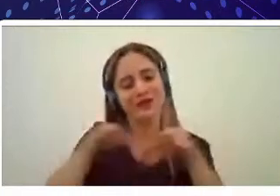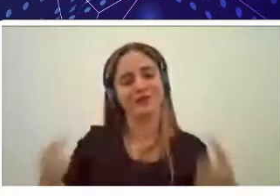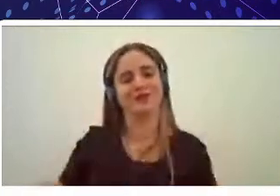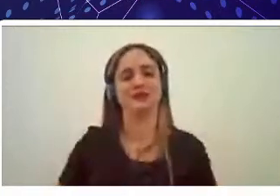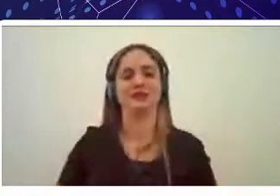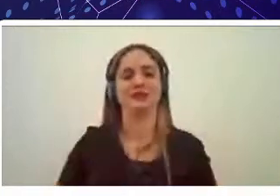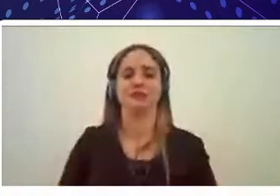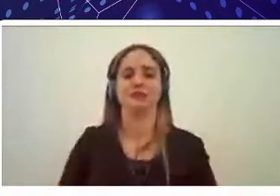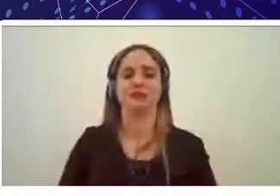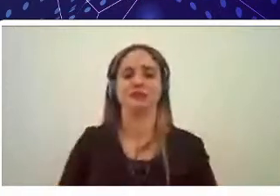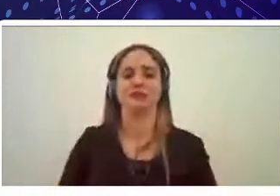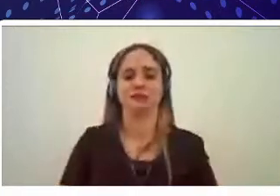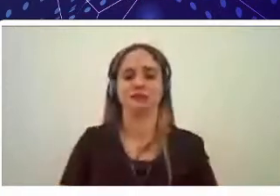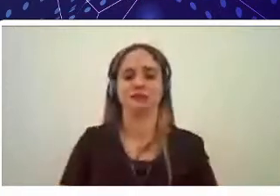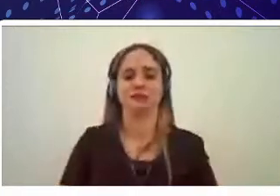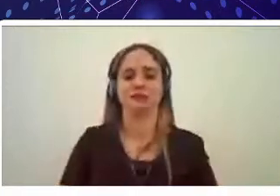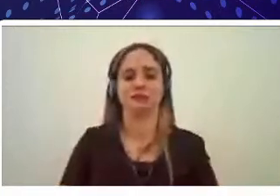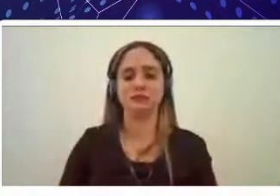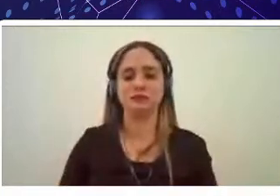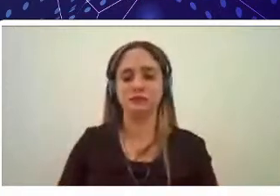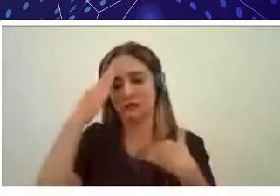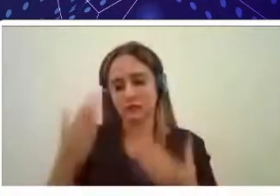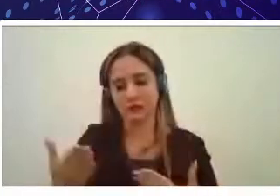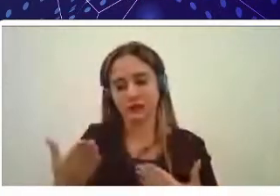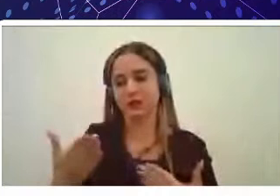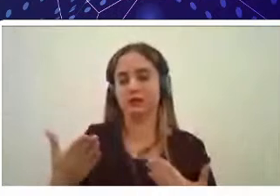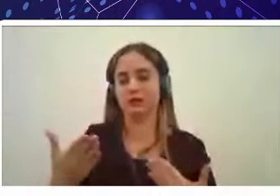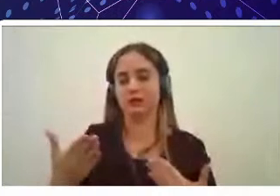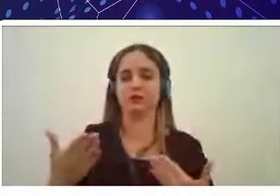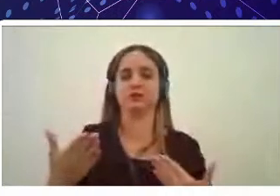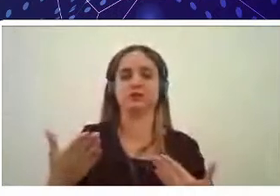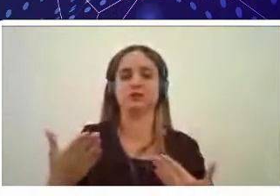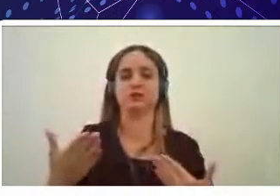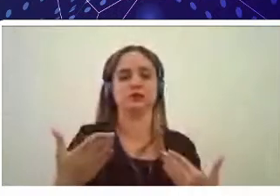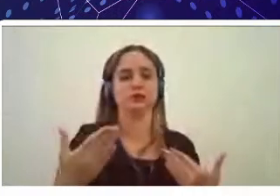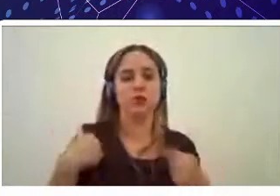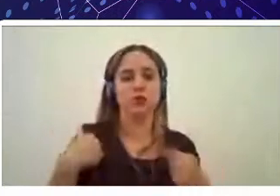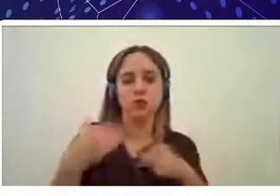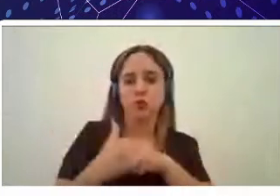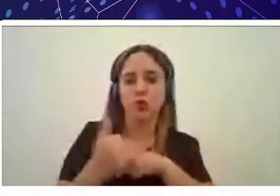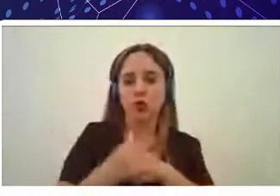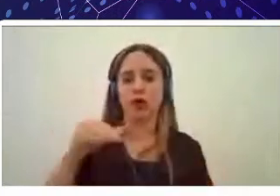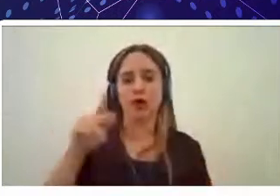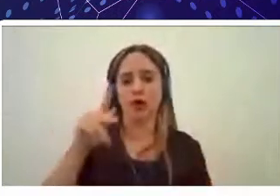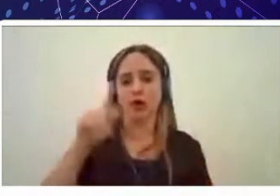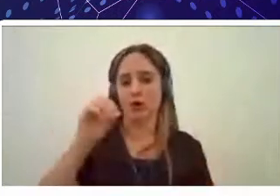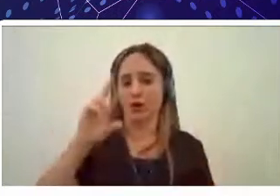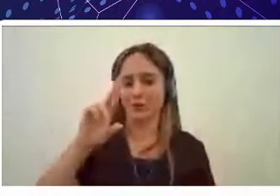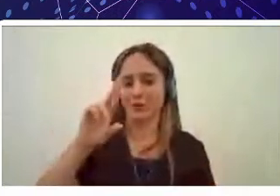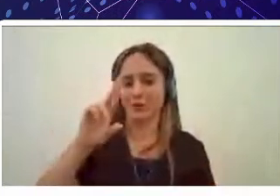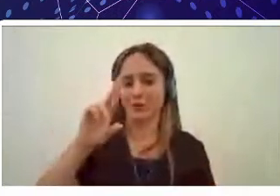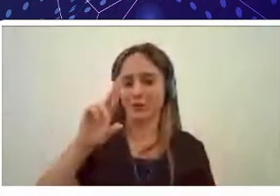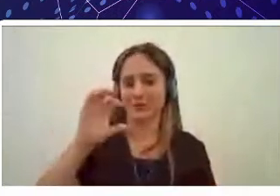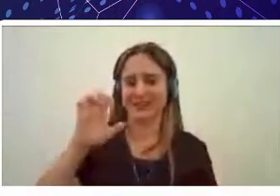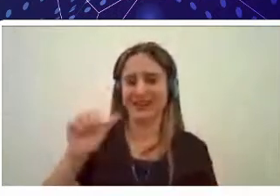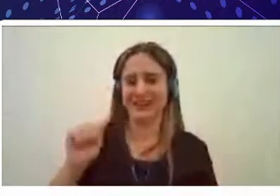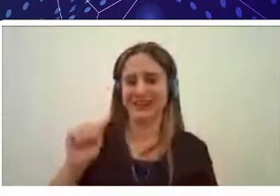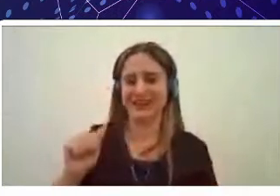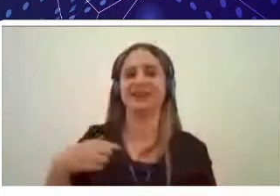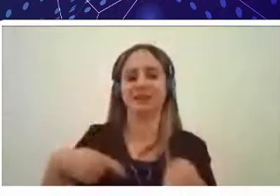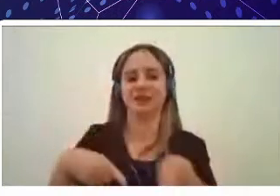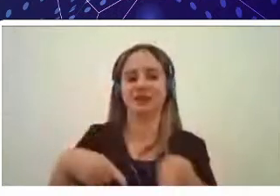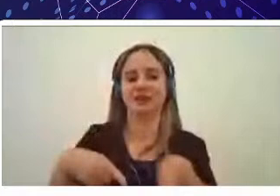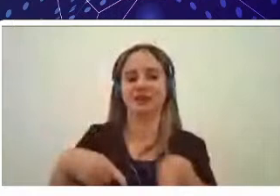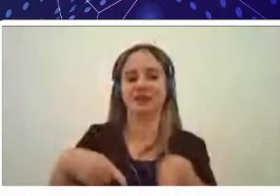o convite da Proceia e o incentivo a mais um acolhimento